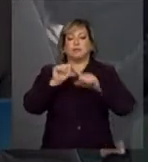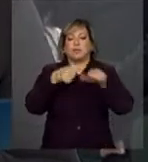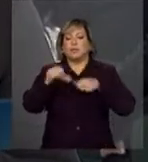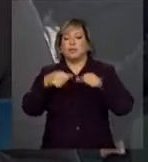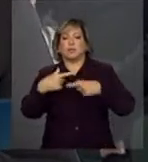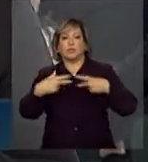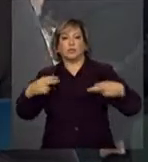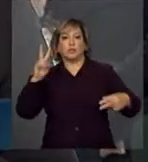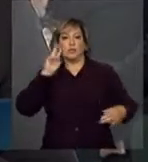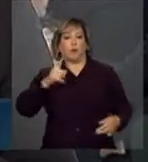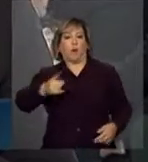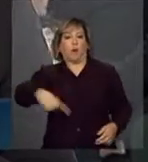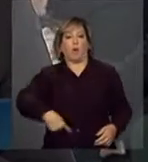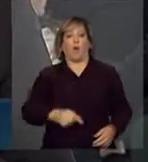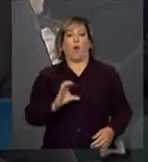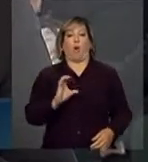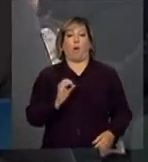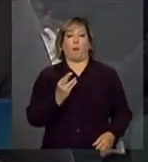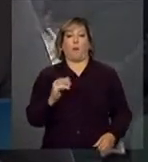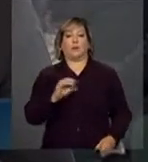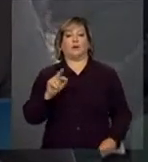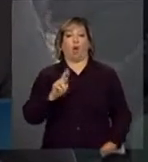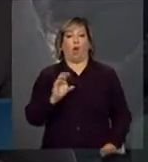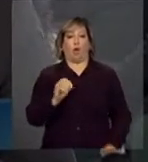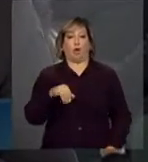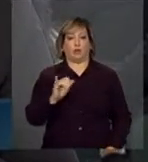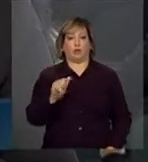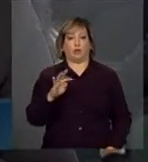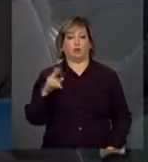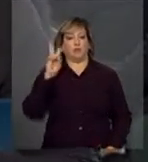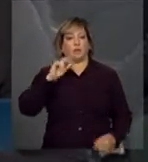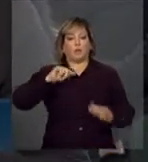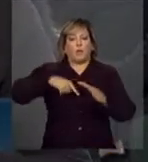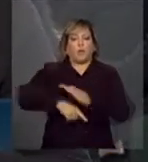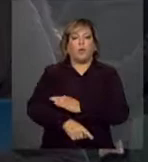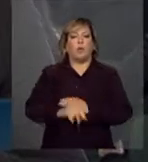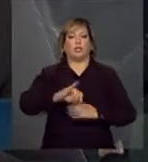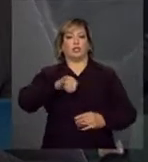forma de cobrança dos royalties para exploração de jazidas no Brasil.